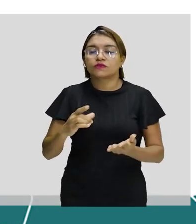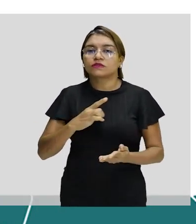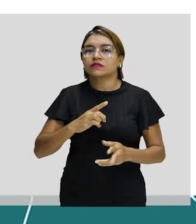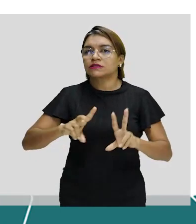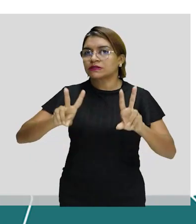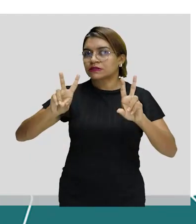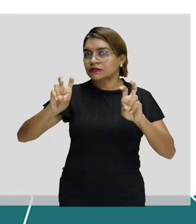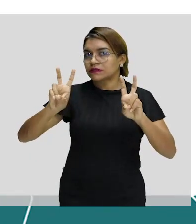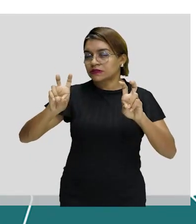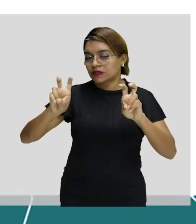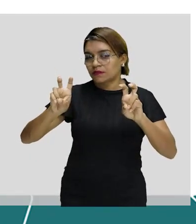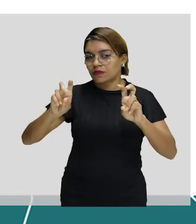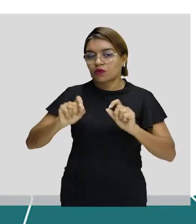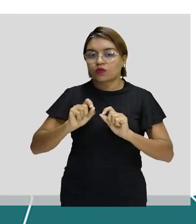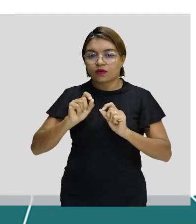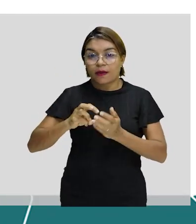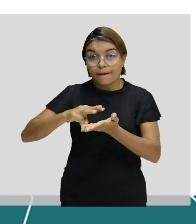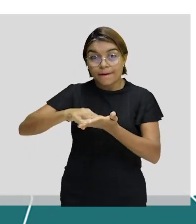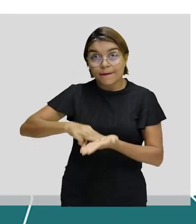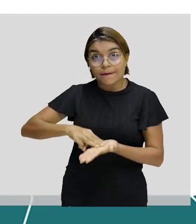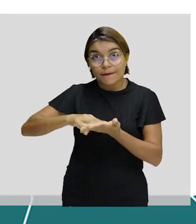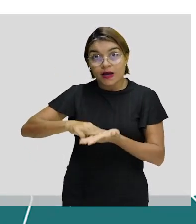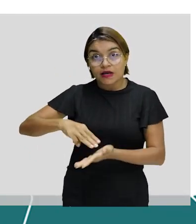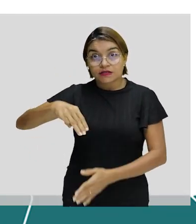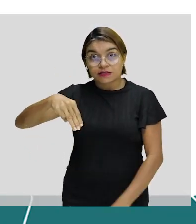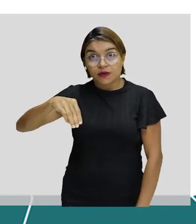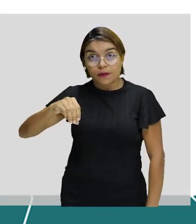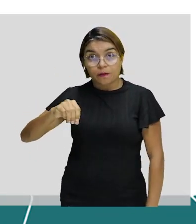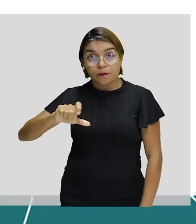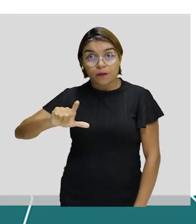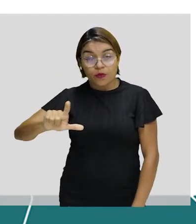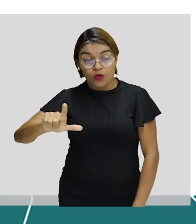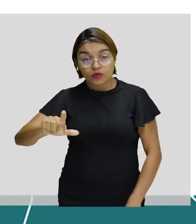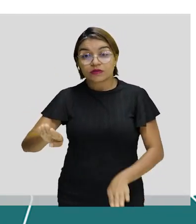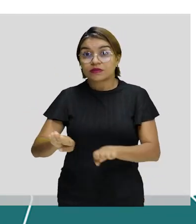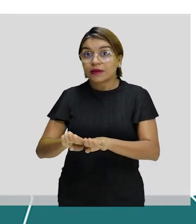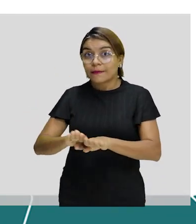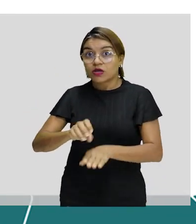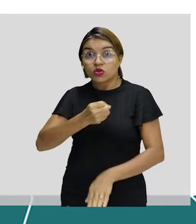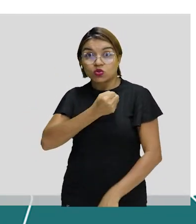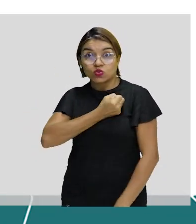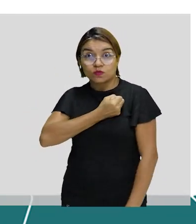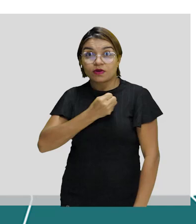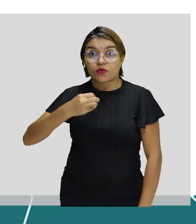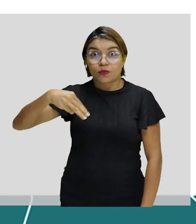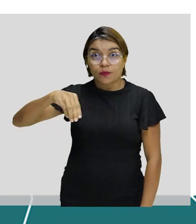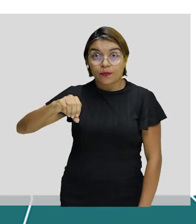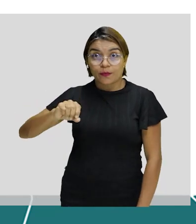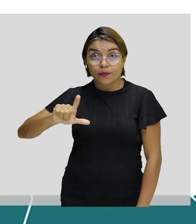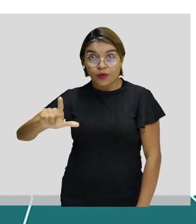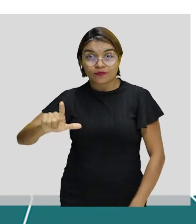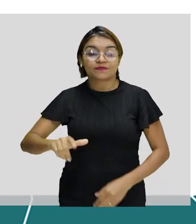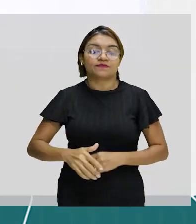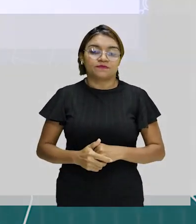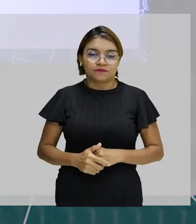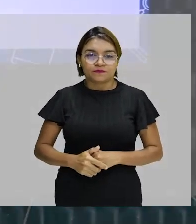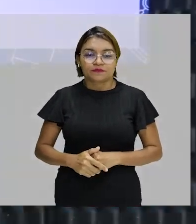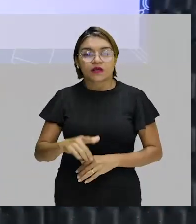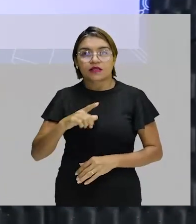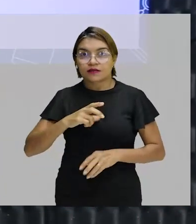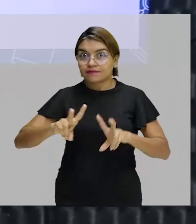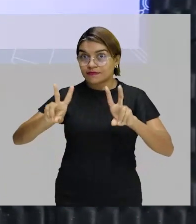trabalhando a ideia da massa molar e do número de mol, ok? Então vamos estar trabalhando essas duas